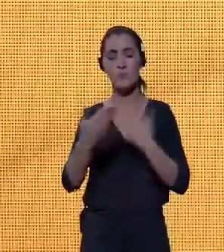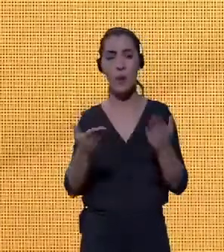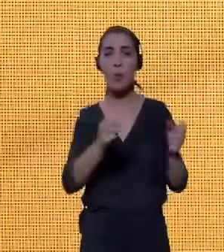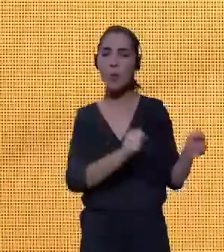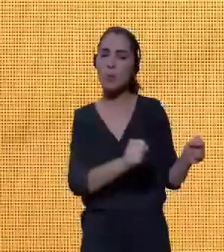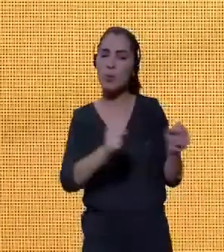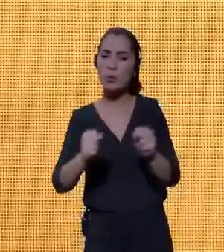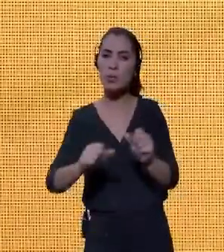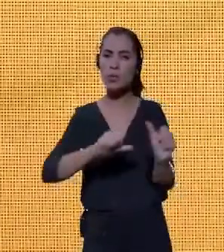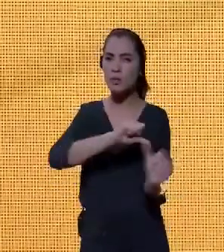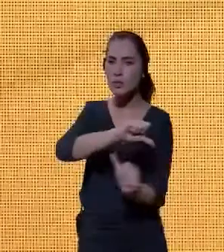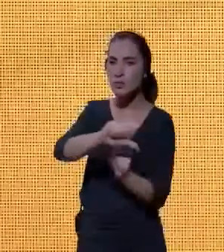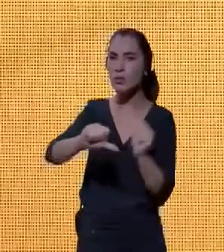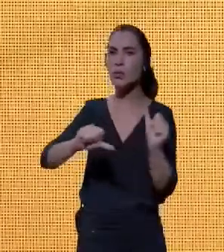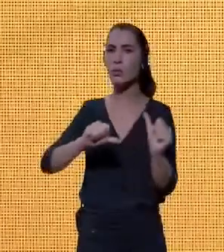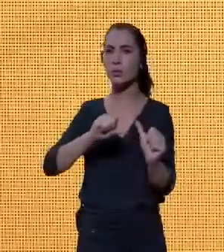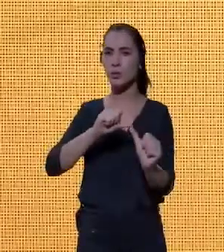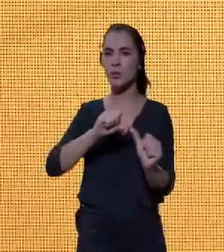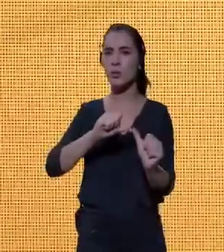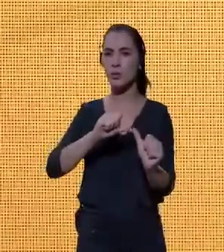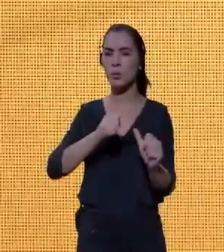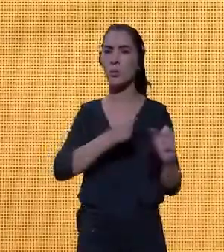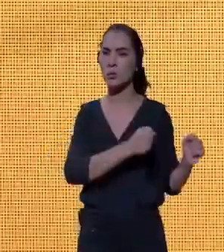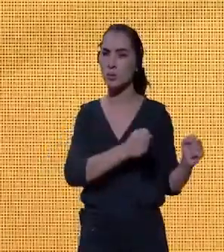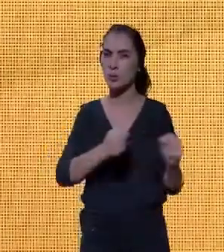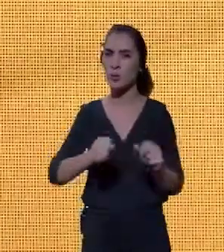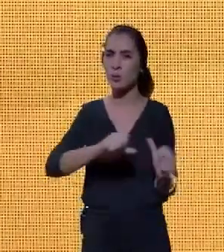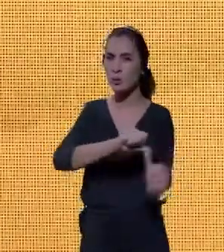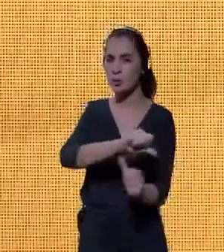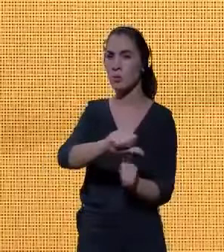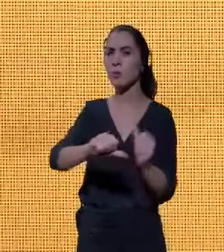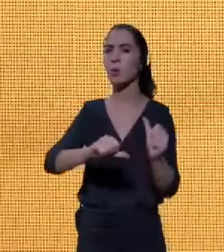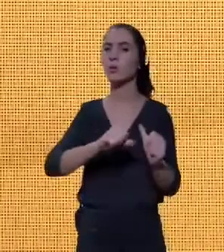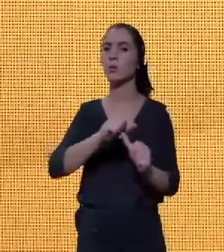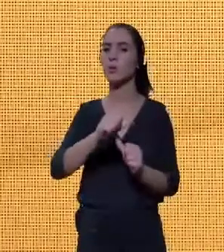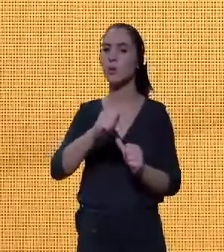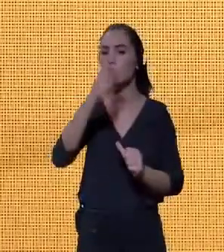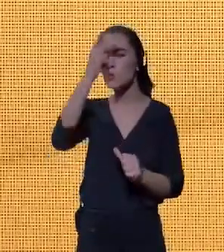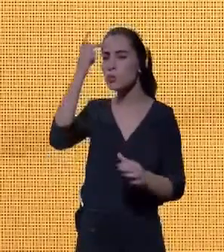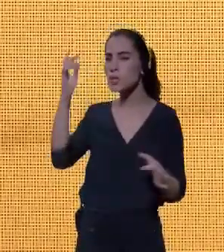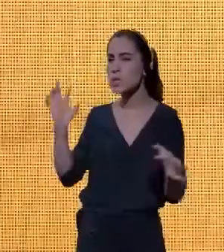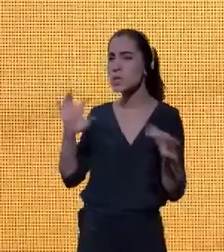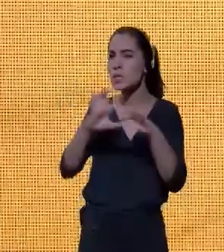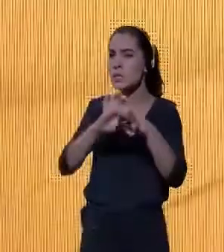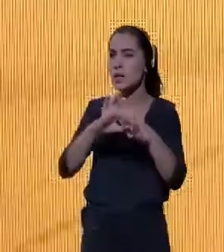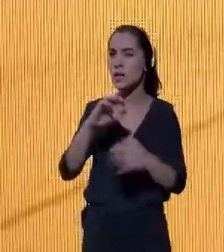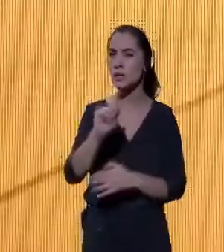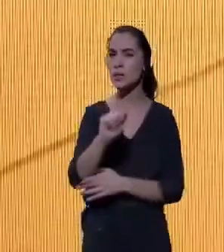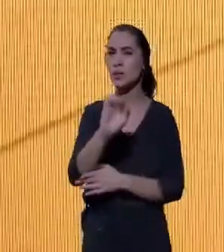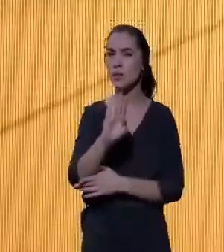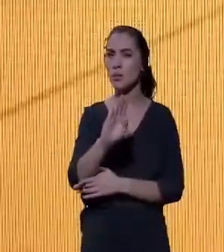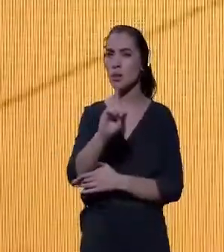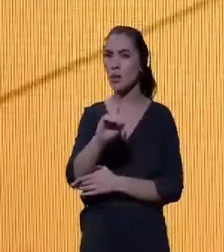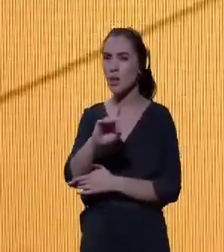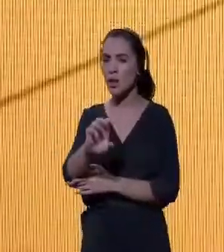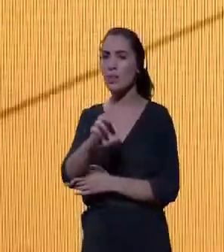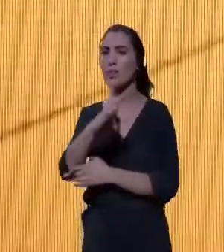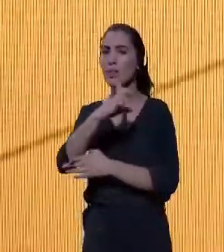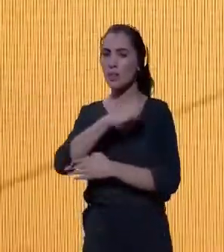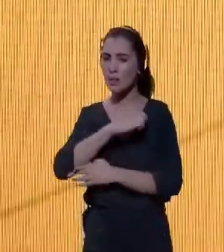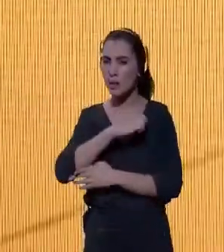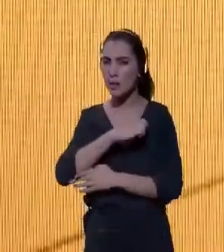transformador que os associados da ABDE têm no tipo de